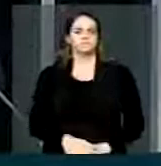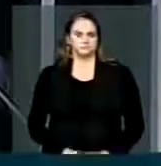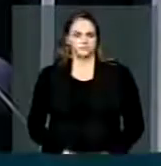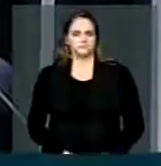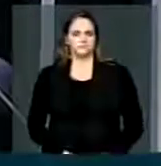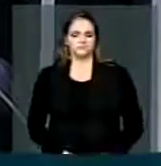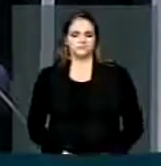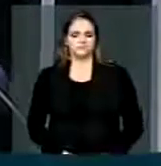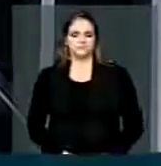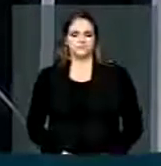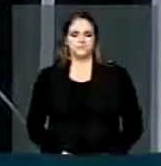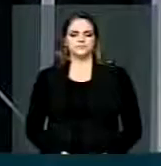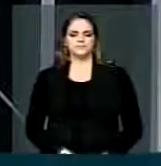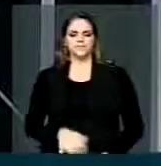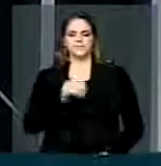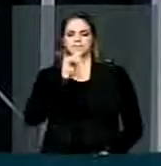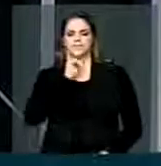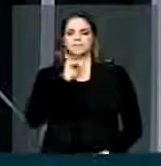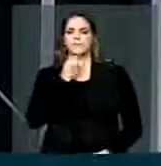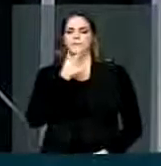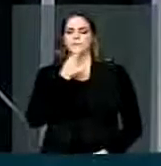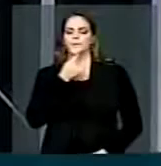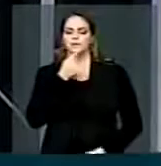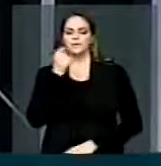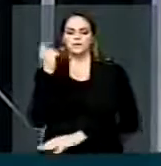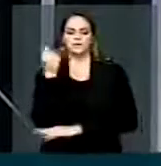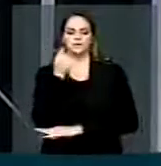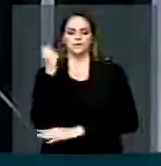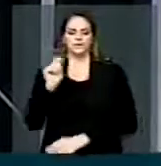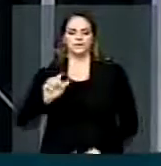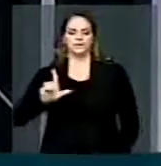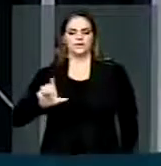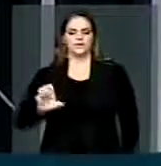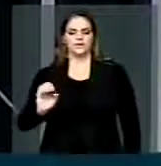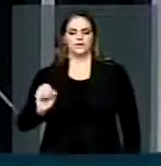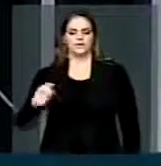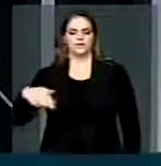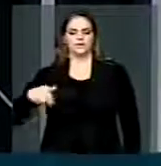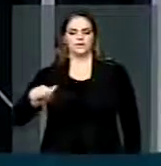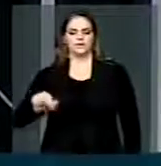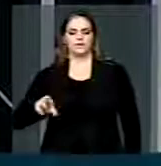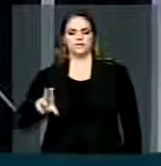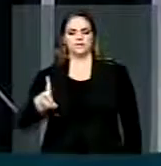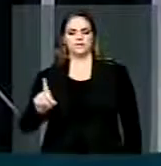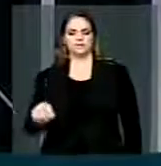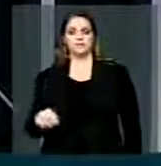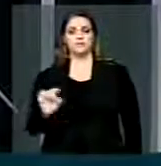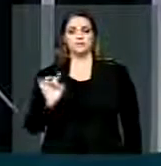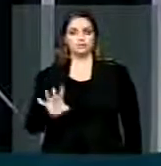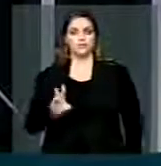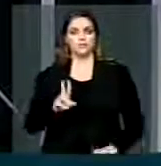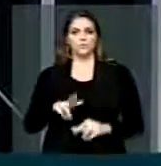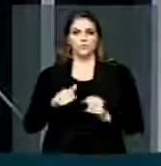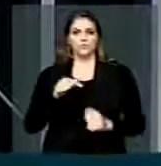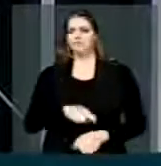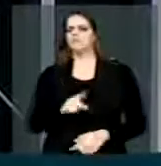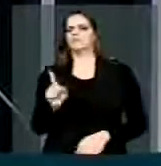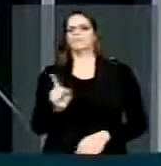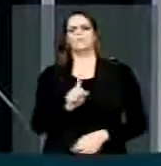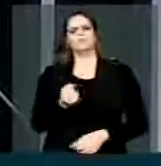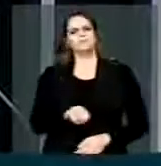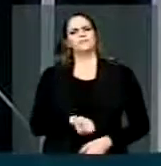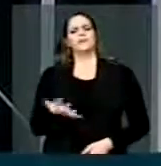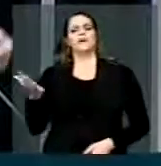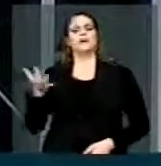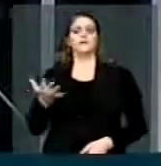Não é só aquele caso do menino lá do Rio Grande do Sul, Leonardo. Parece que essa lei vai se chamar Leonardo. Mas há muitos Leonardo aí